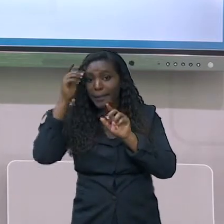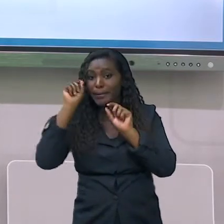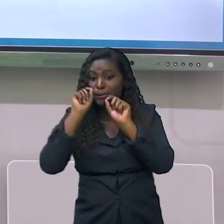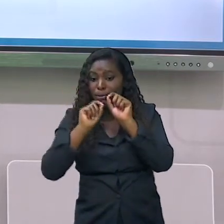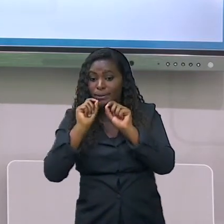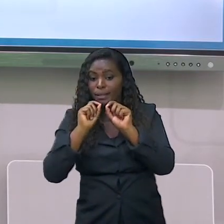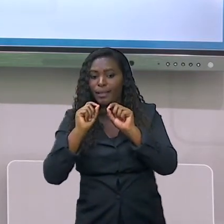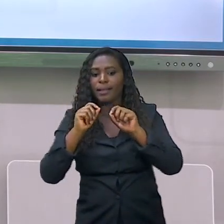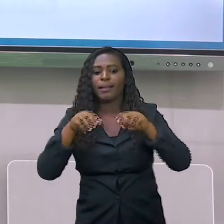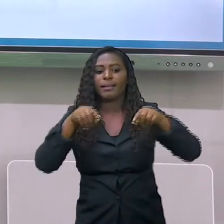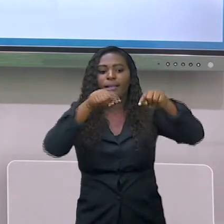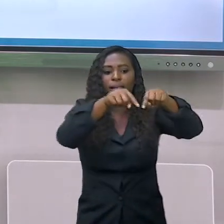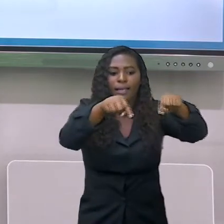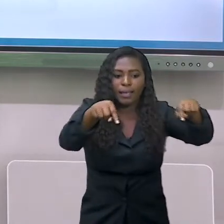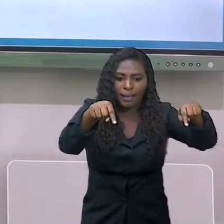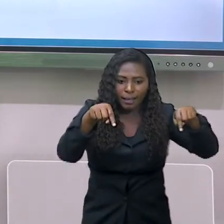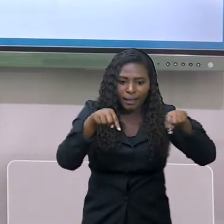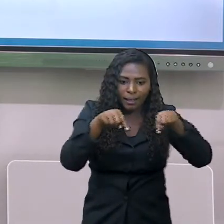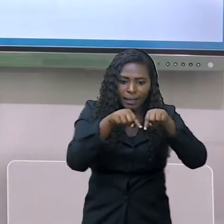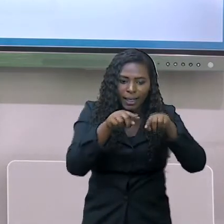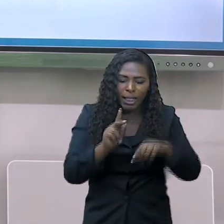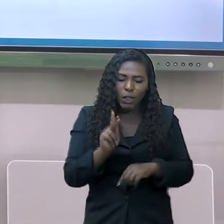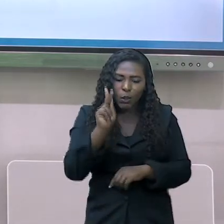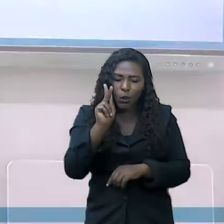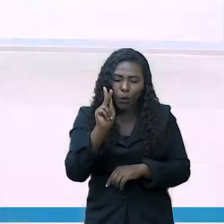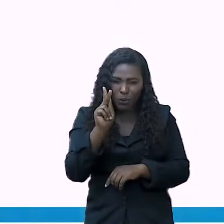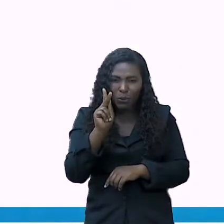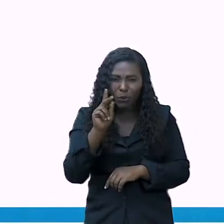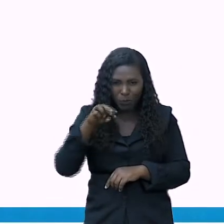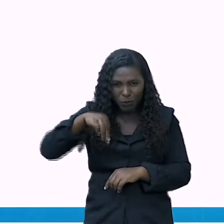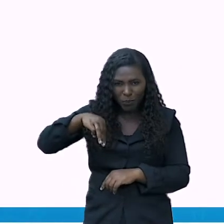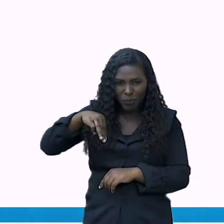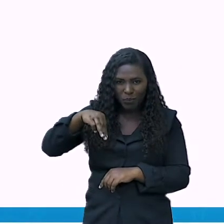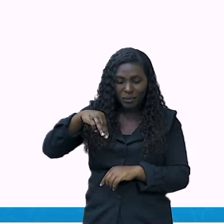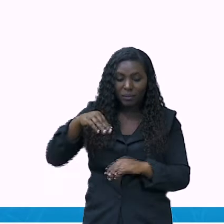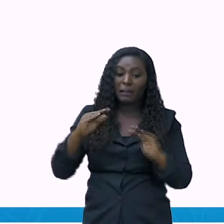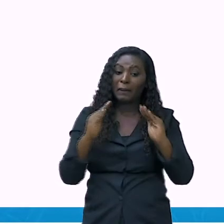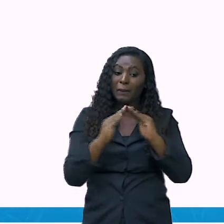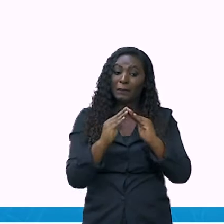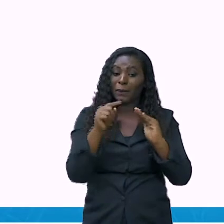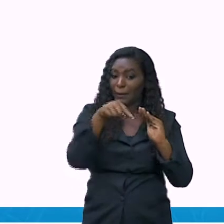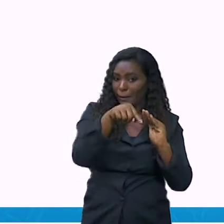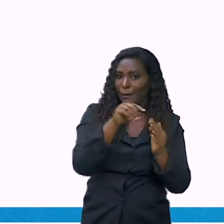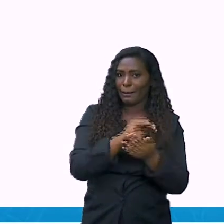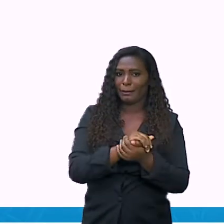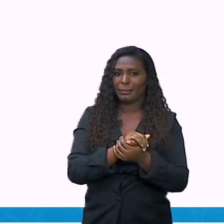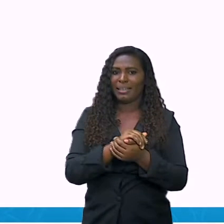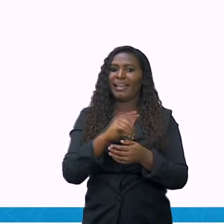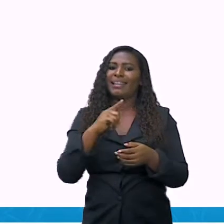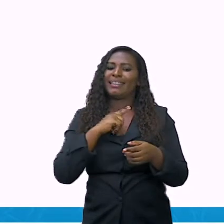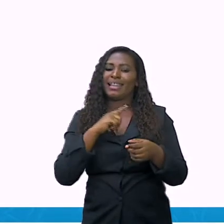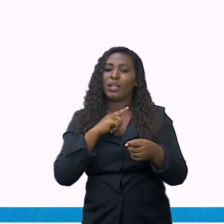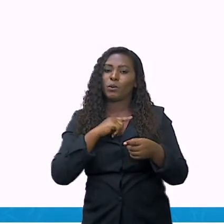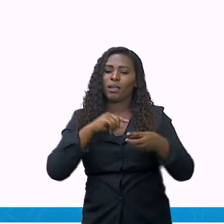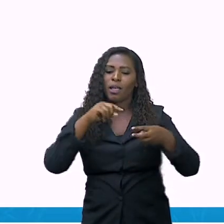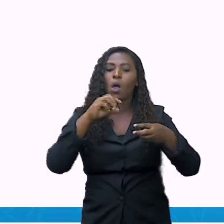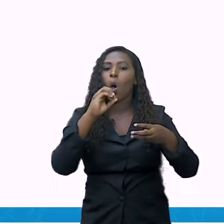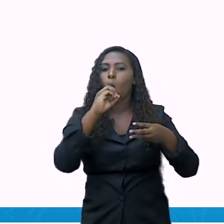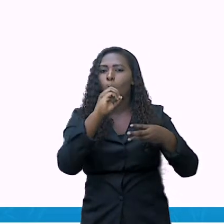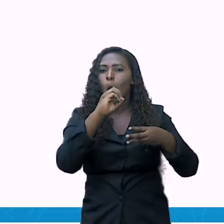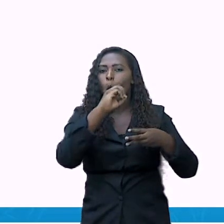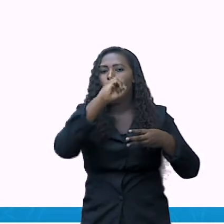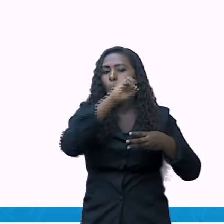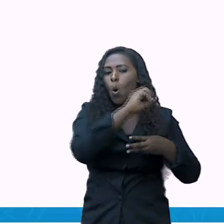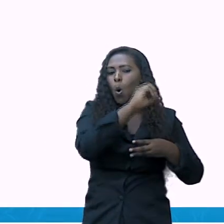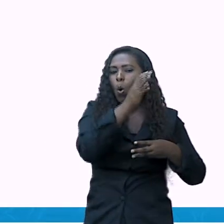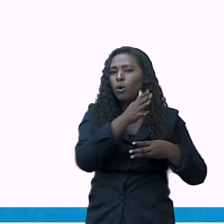quadrado. É banhado por três oceanos, pacífico, glacial ártico no norte, né?